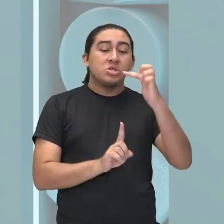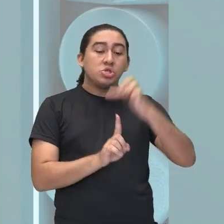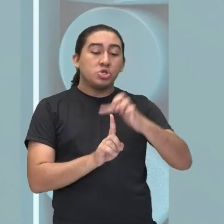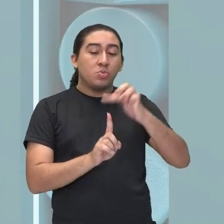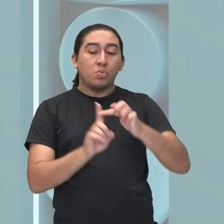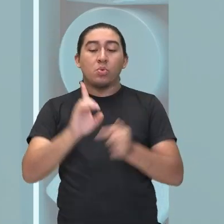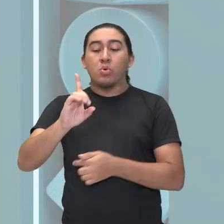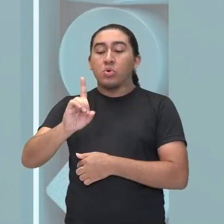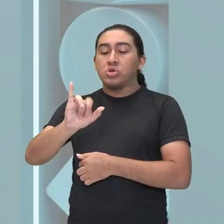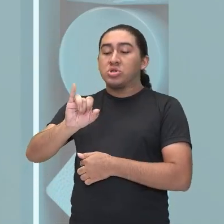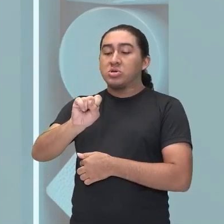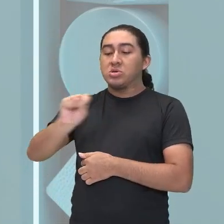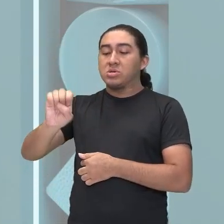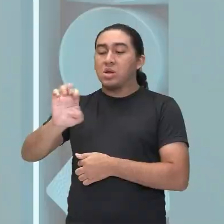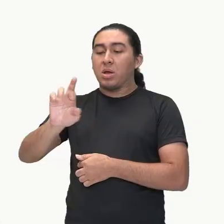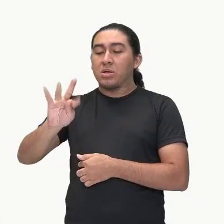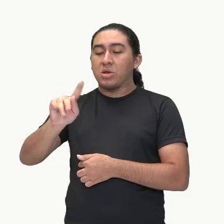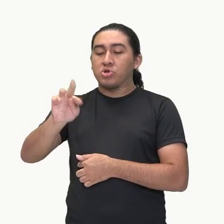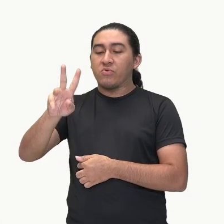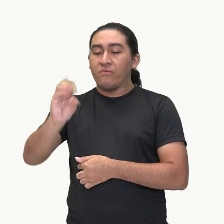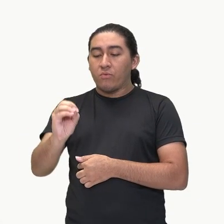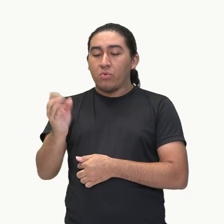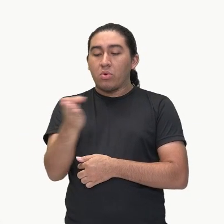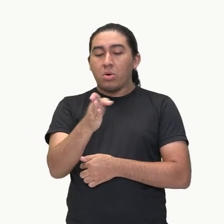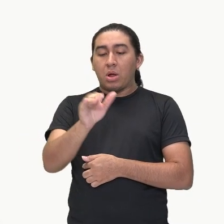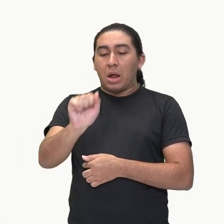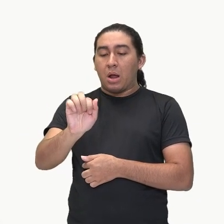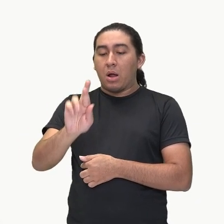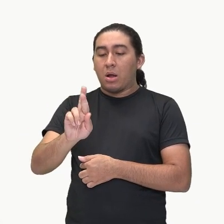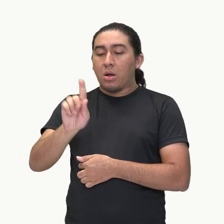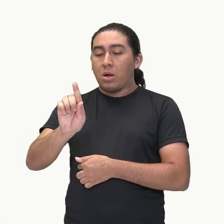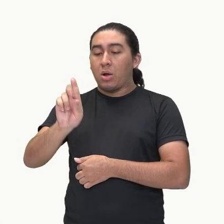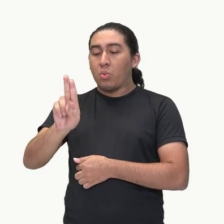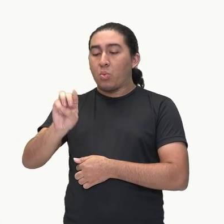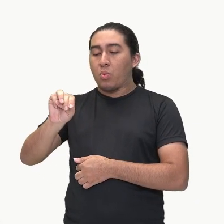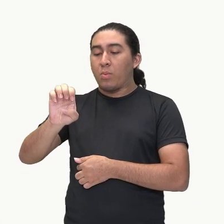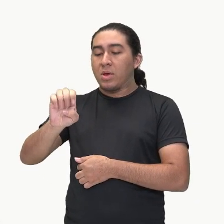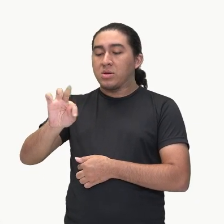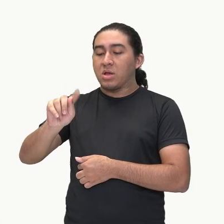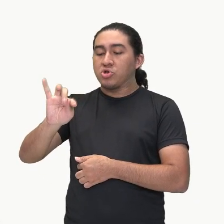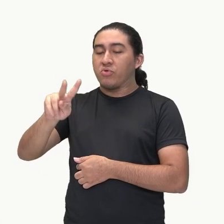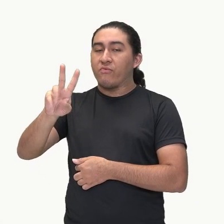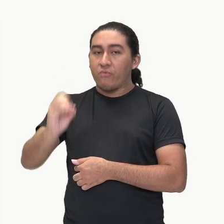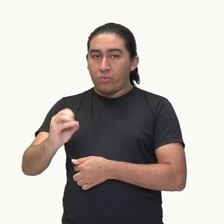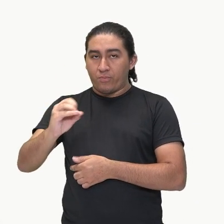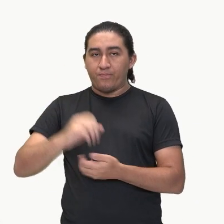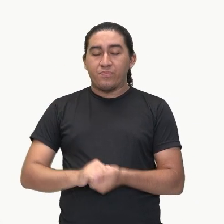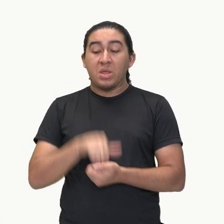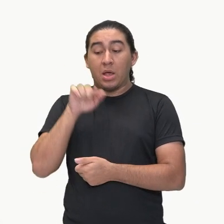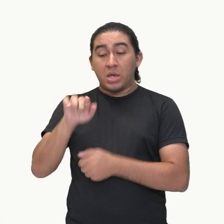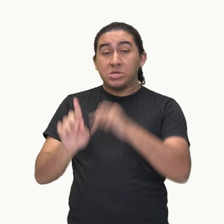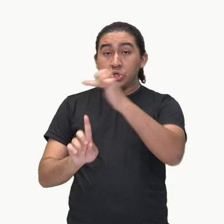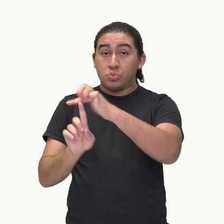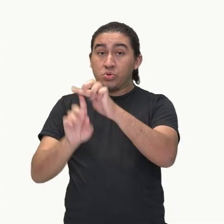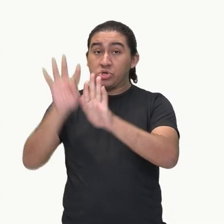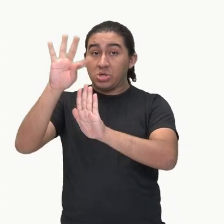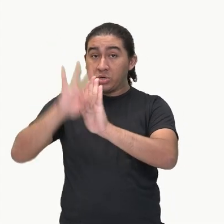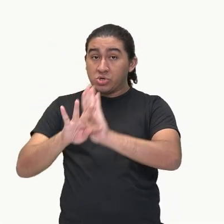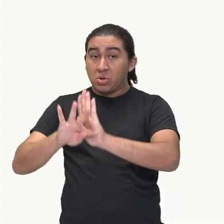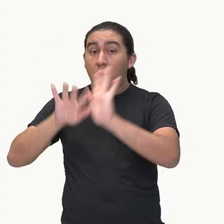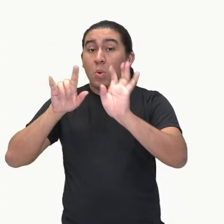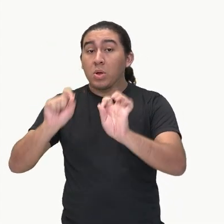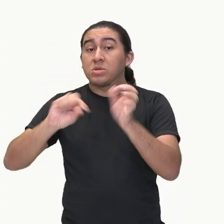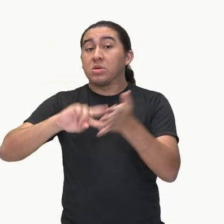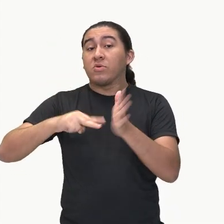argumentativo? Mostrando aí para vocês, olha só. O texto dissertativo argumentativo é um